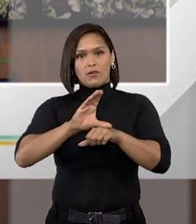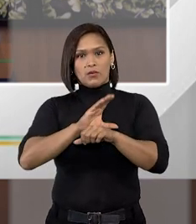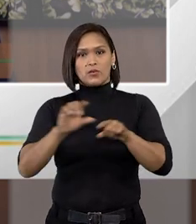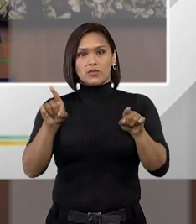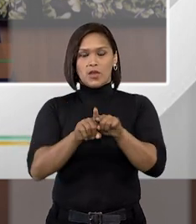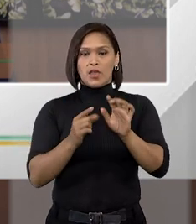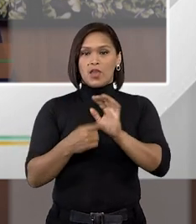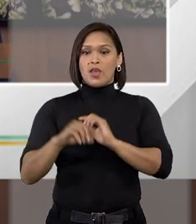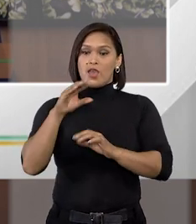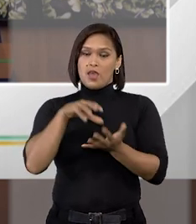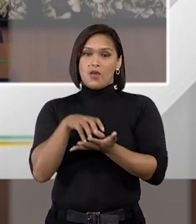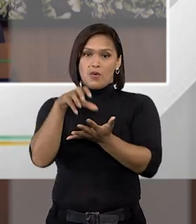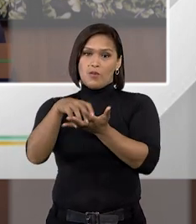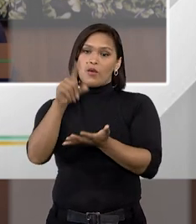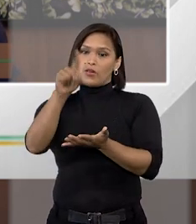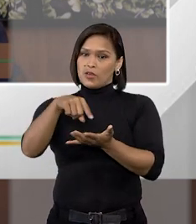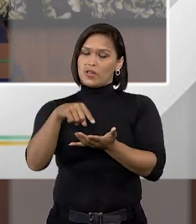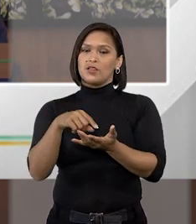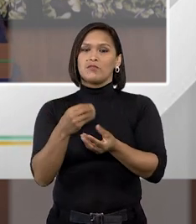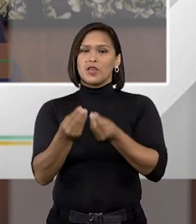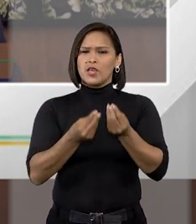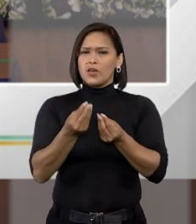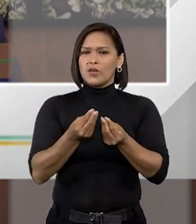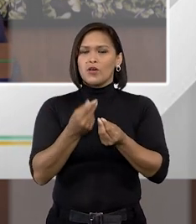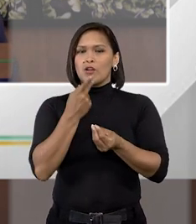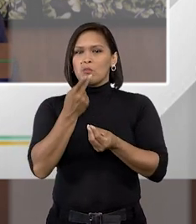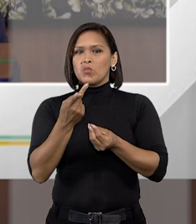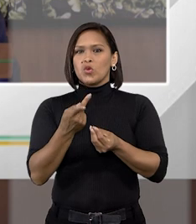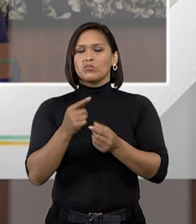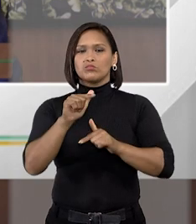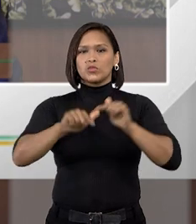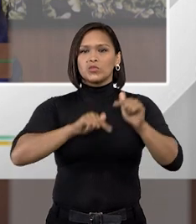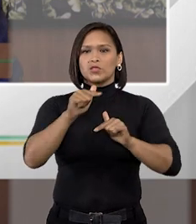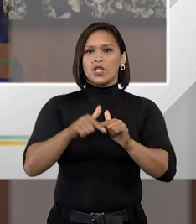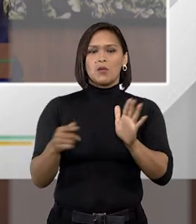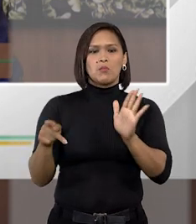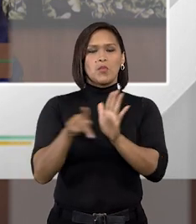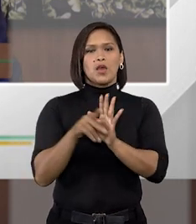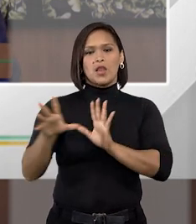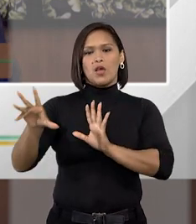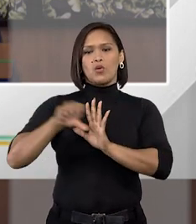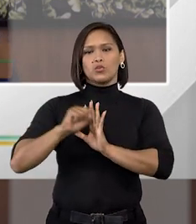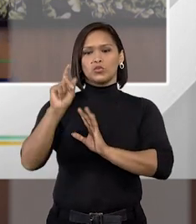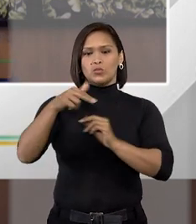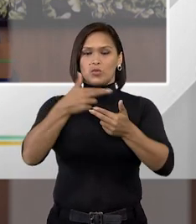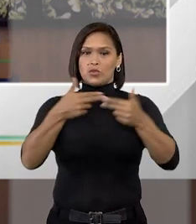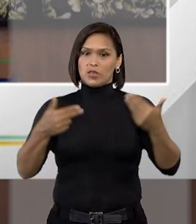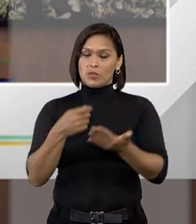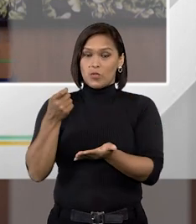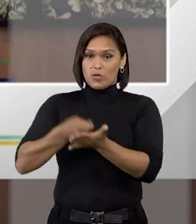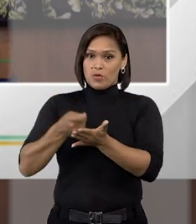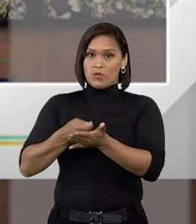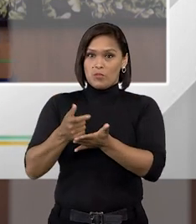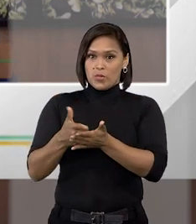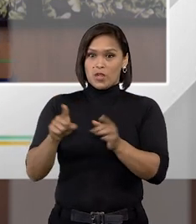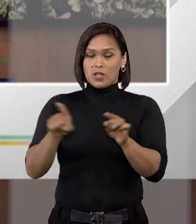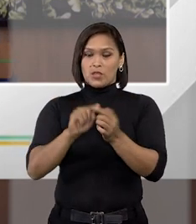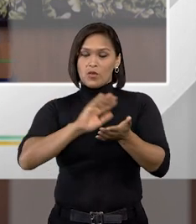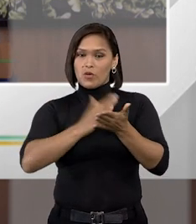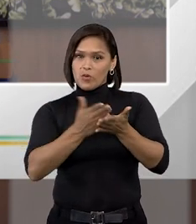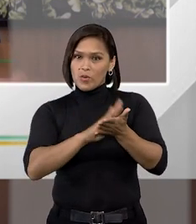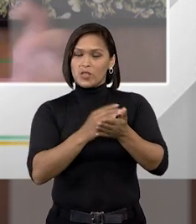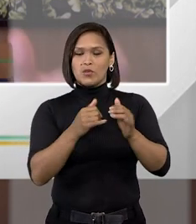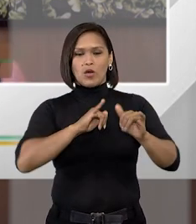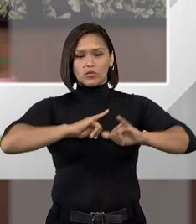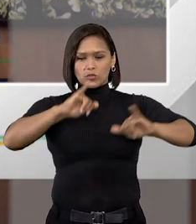é aquele órgão que ele vai servir quase como o serviço ao consumidor daquele produto cujo manual de